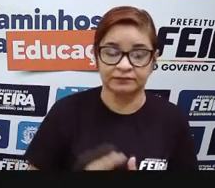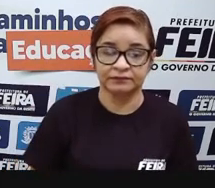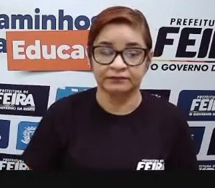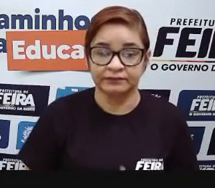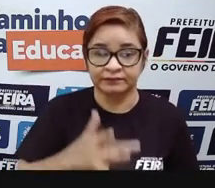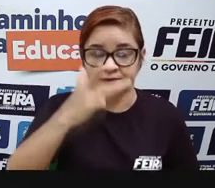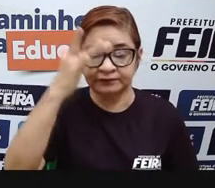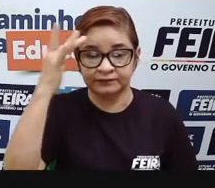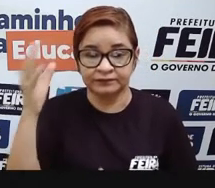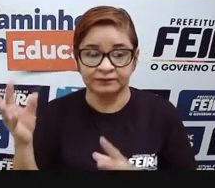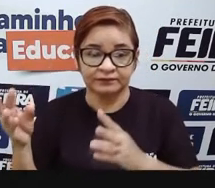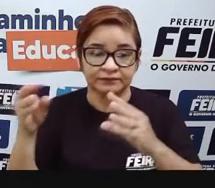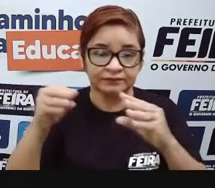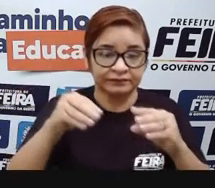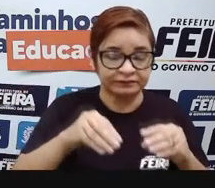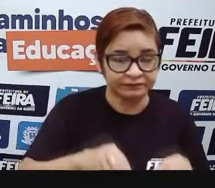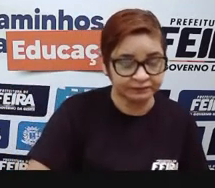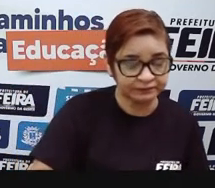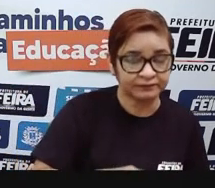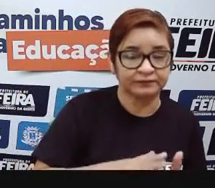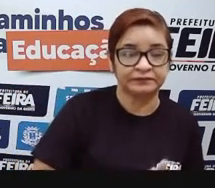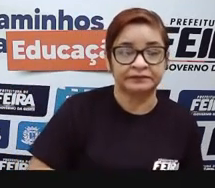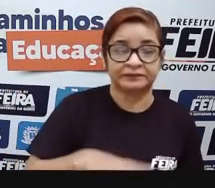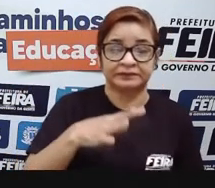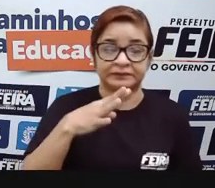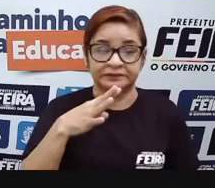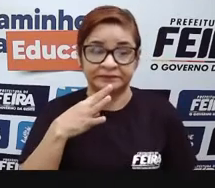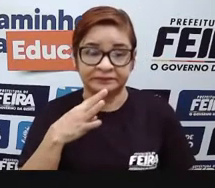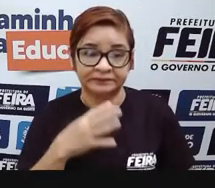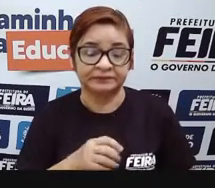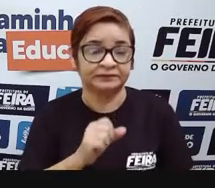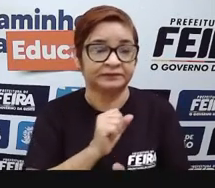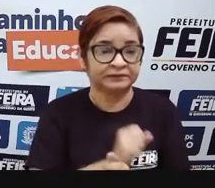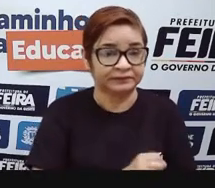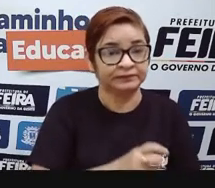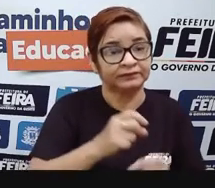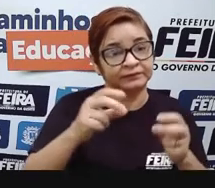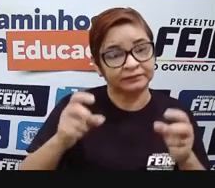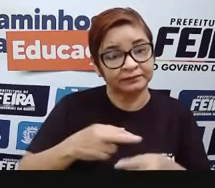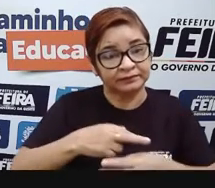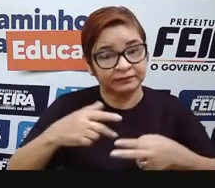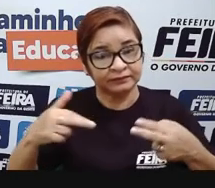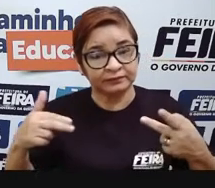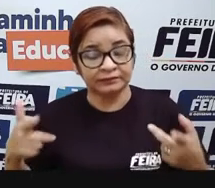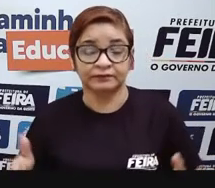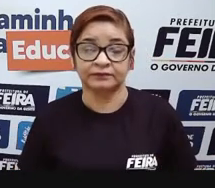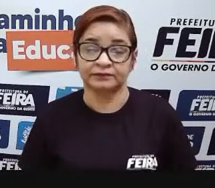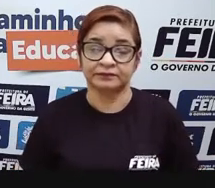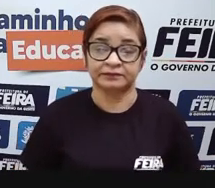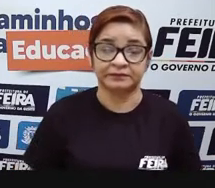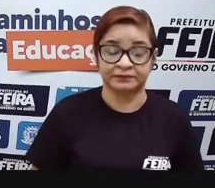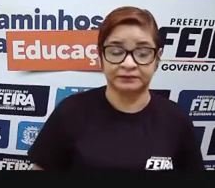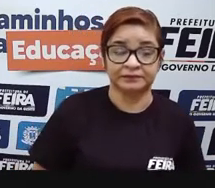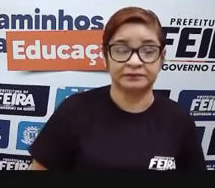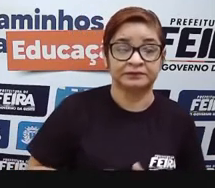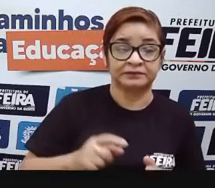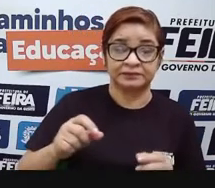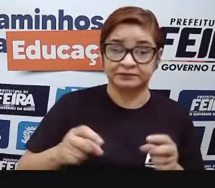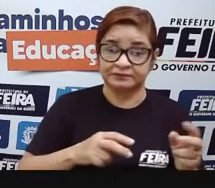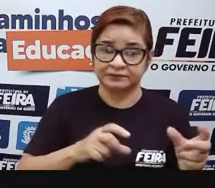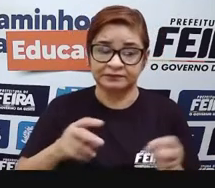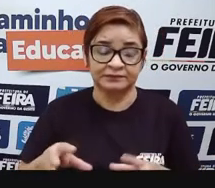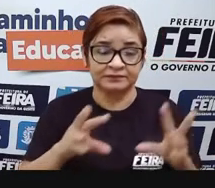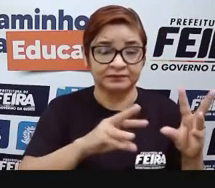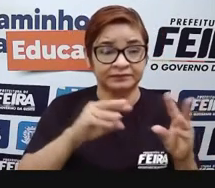passe por dentro de Feira de Santana, muita gente pare para comprar, para vender, para revender, para